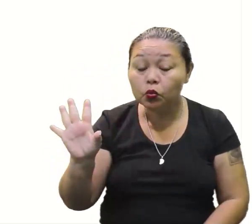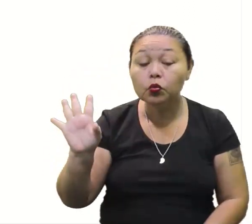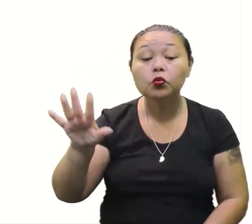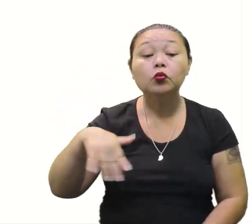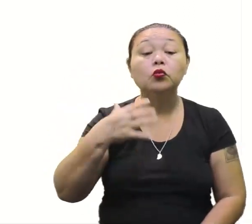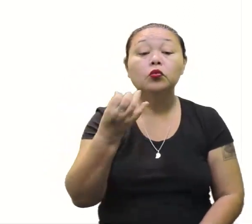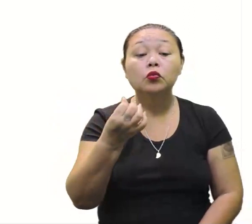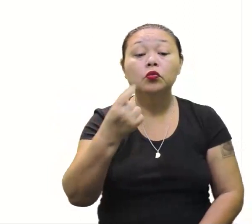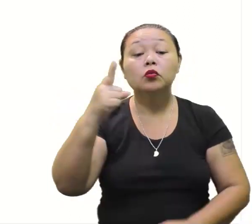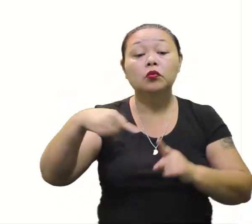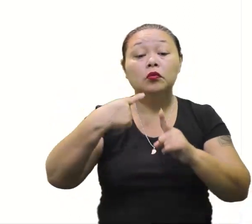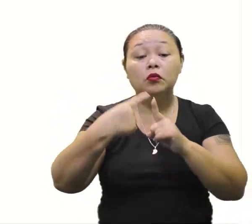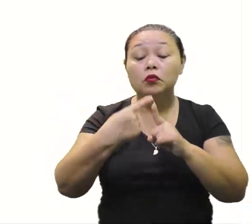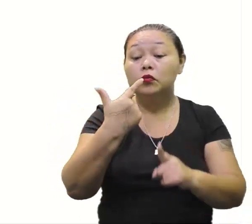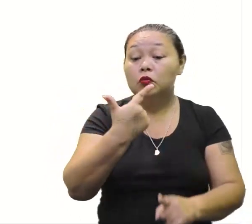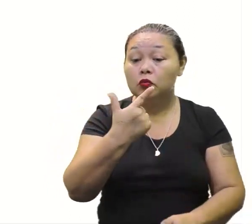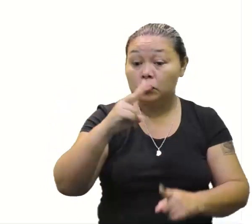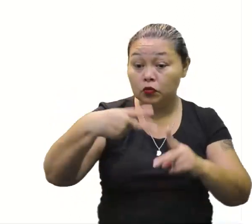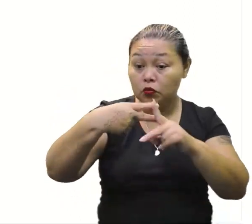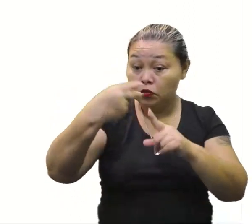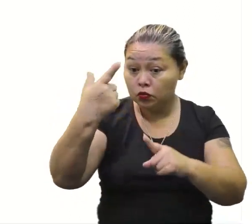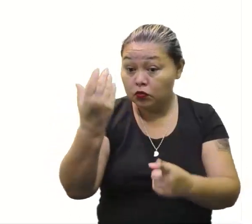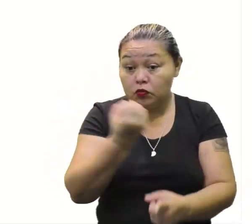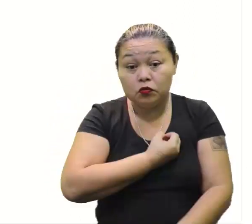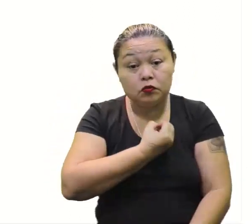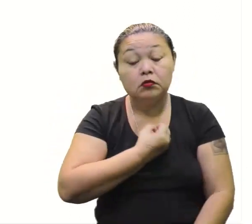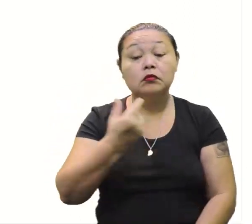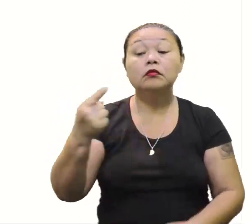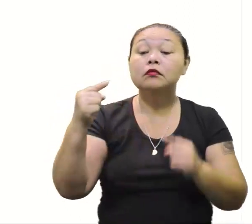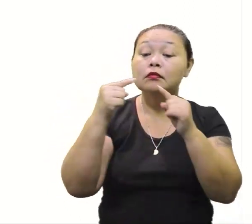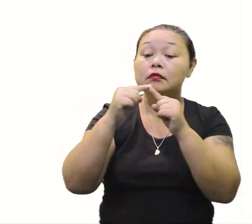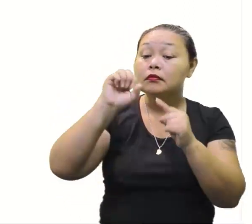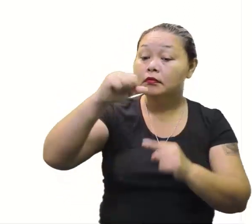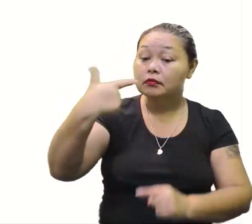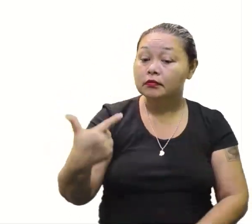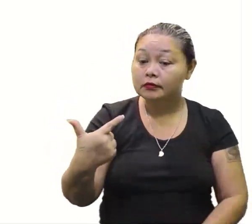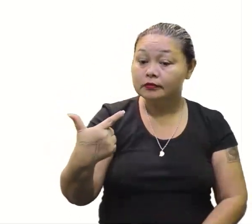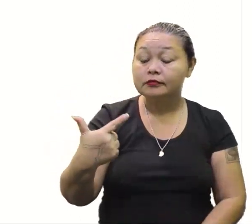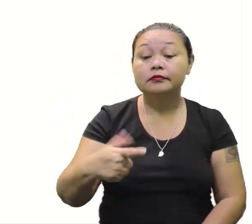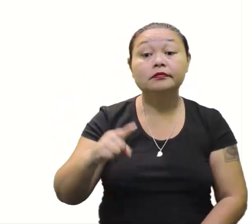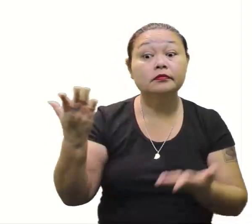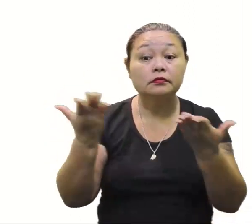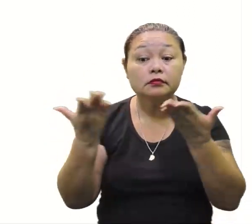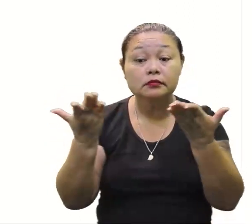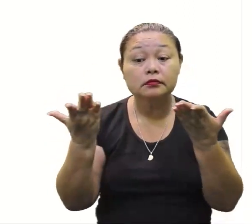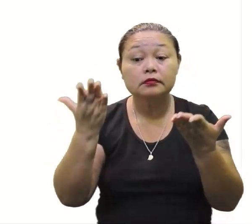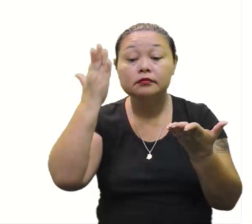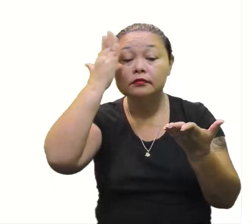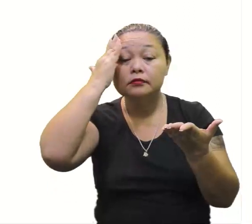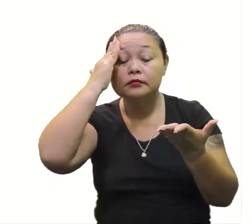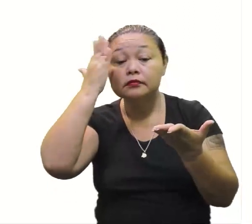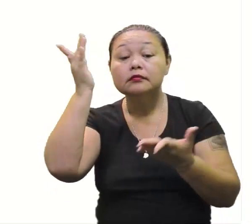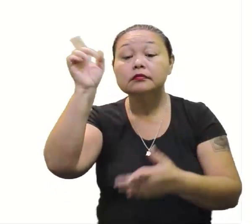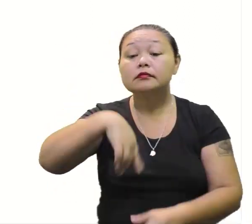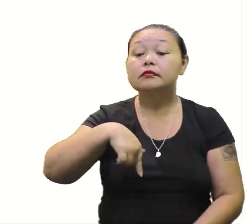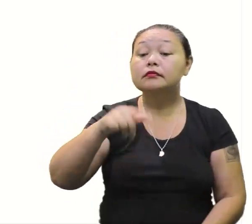Então, 6 unidades somadas ao dobro de um número é igual a quem? 82. E agora eu quero saber quem é esse número. Quem